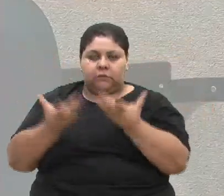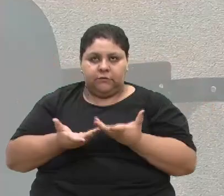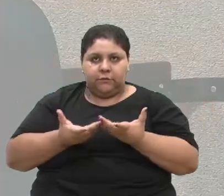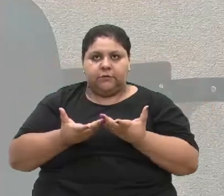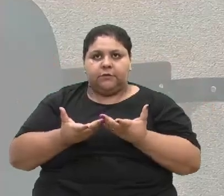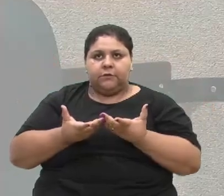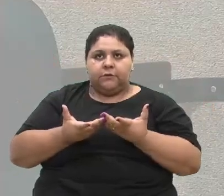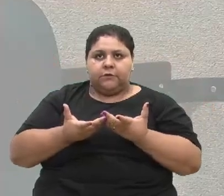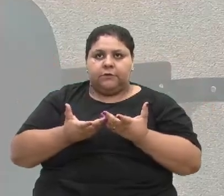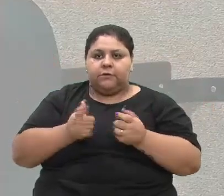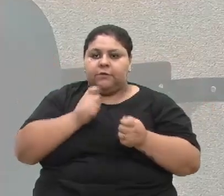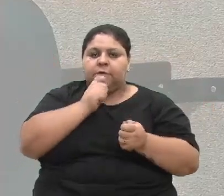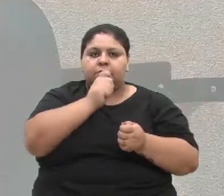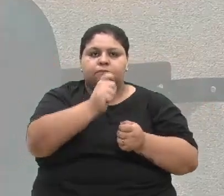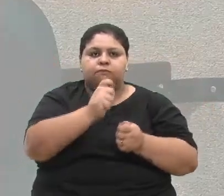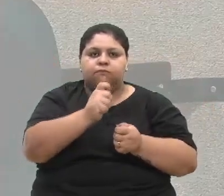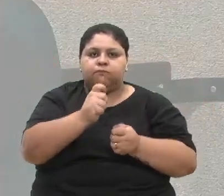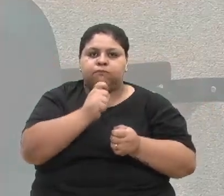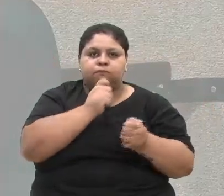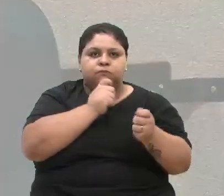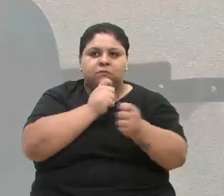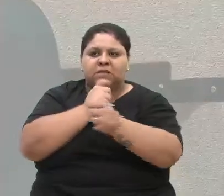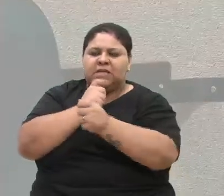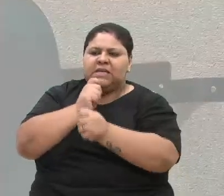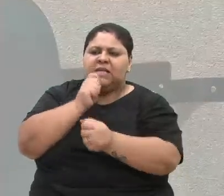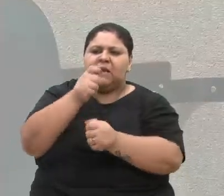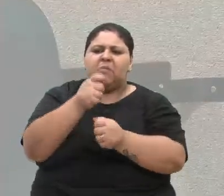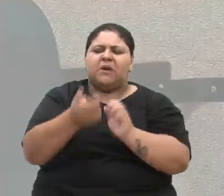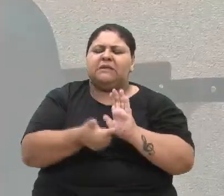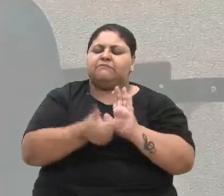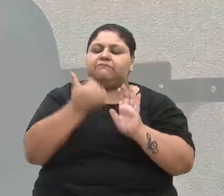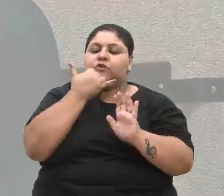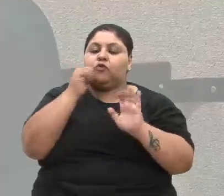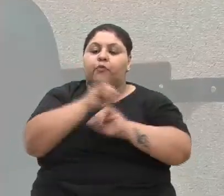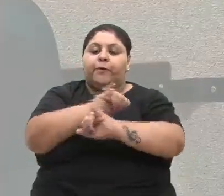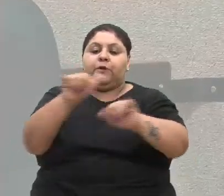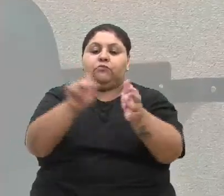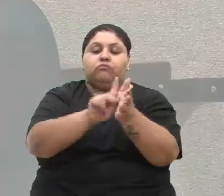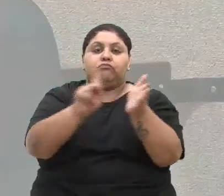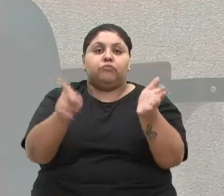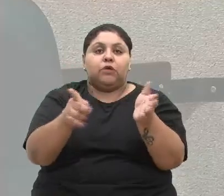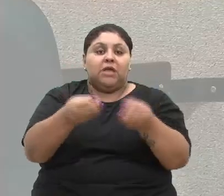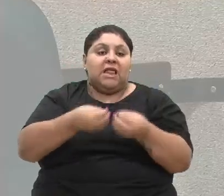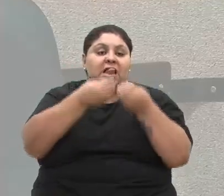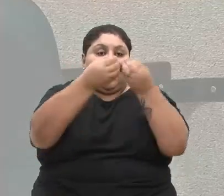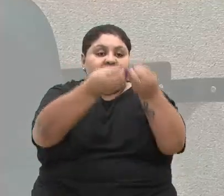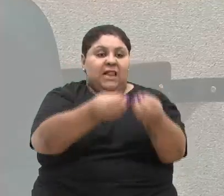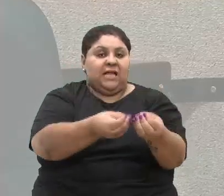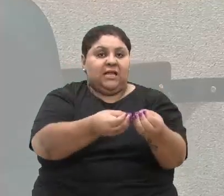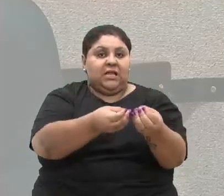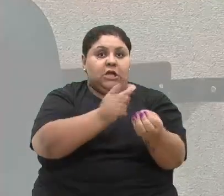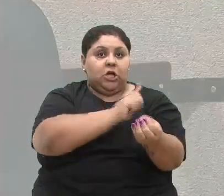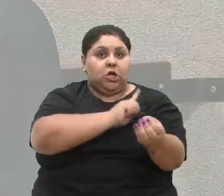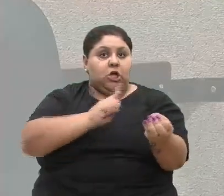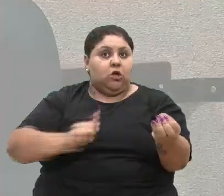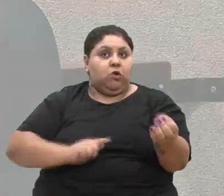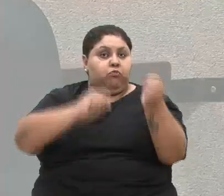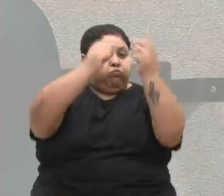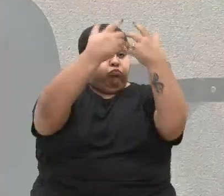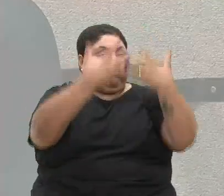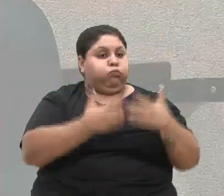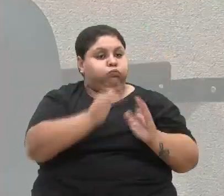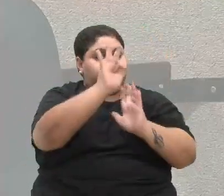saiu reportagem no Jornal Pioneiro, duas páginas, entreguei pessoalmente ao senhor governador um relatório,